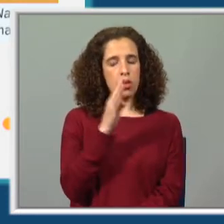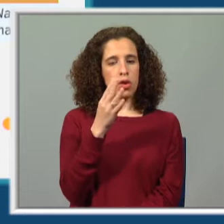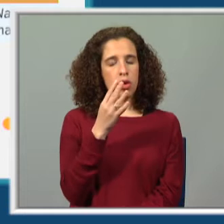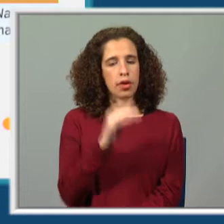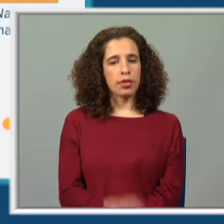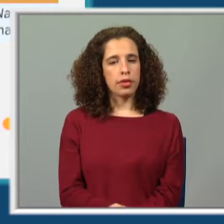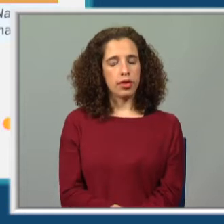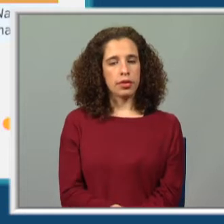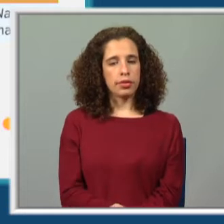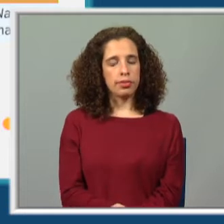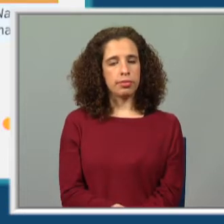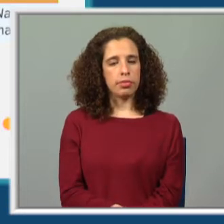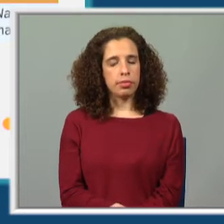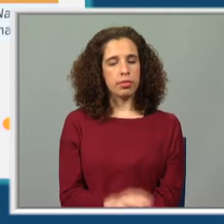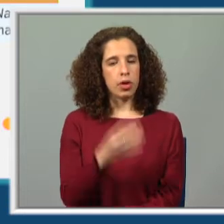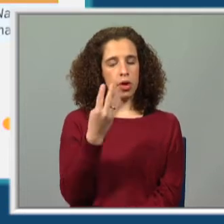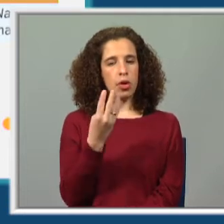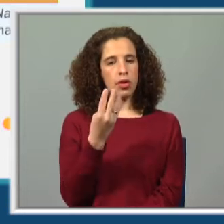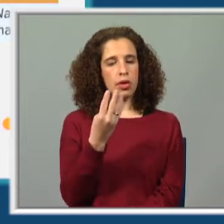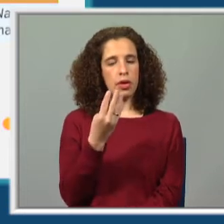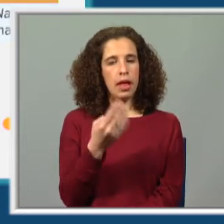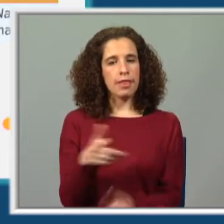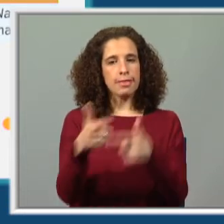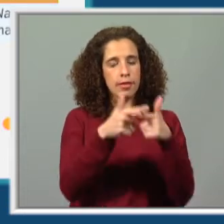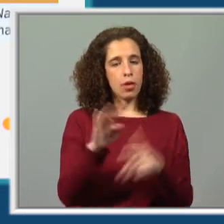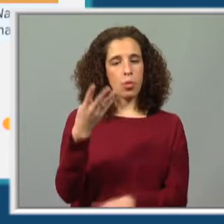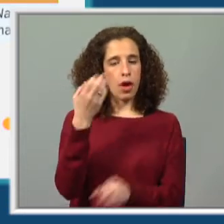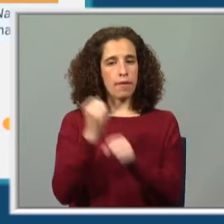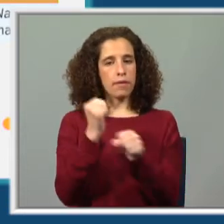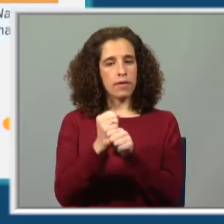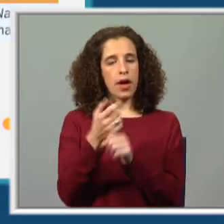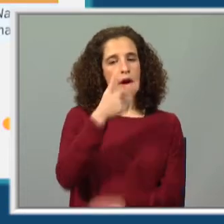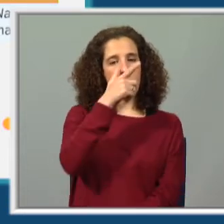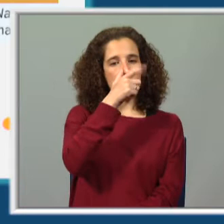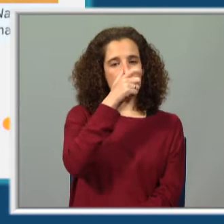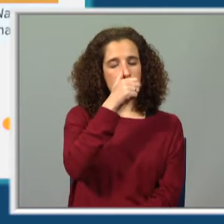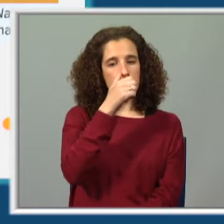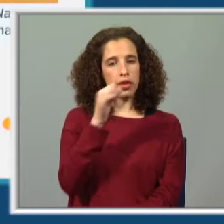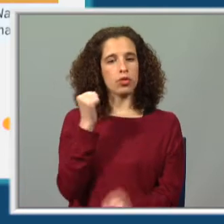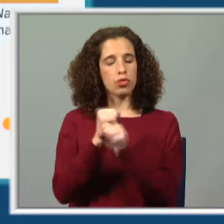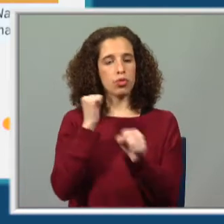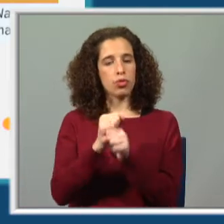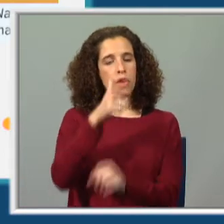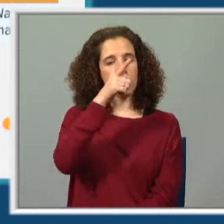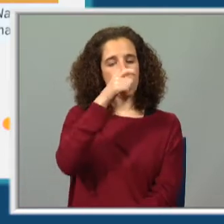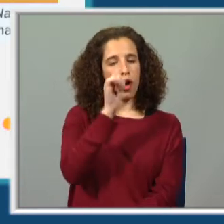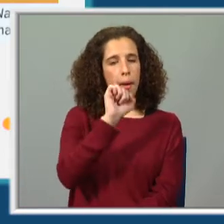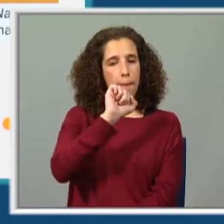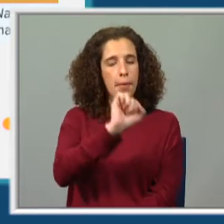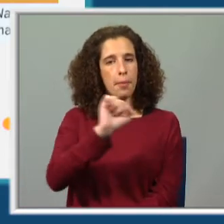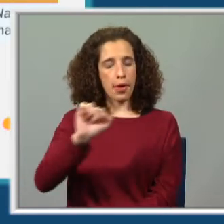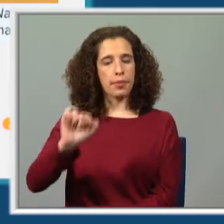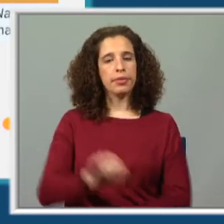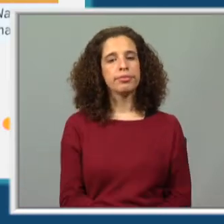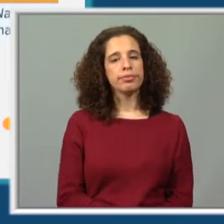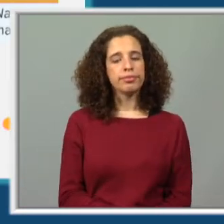vamos chamar de tipologias, as quatro, divididas por quatro funções, as formigas e as suas funções no formigar. Ora, na